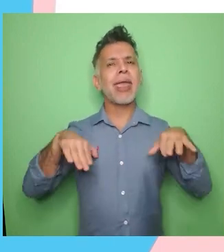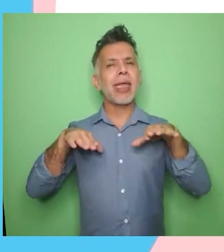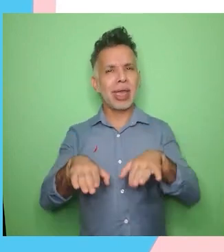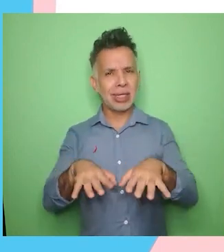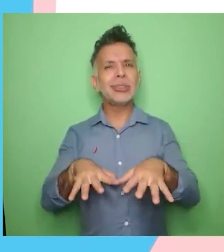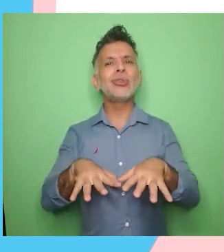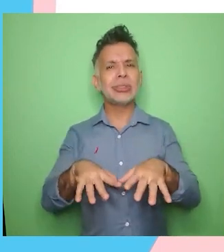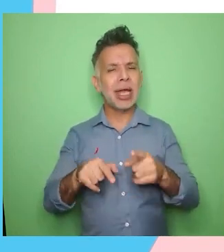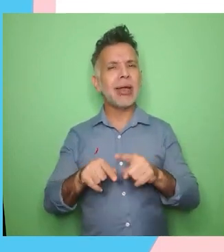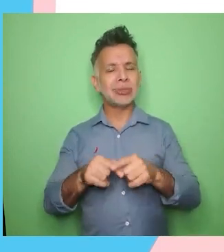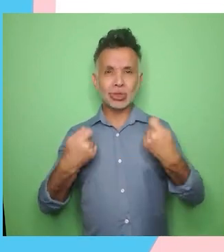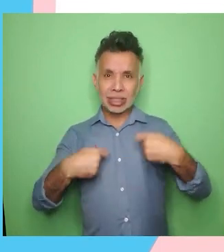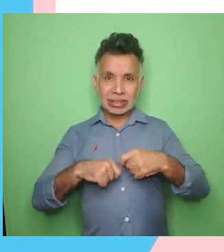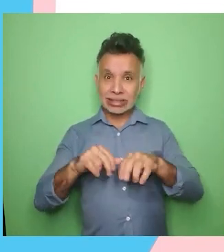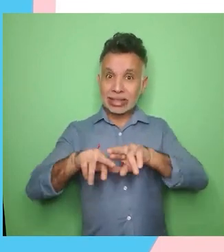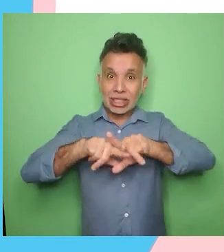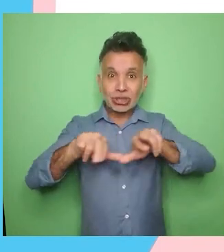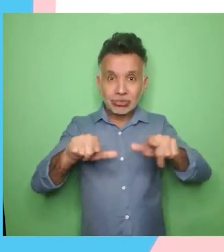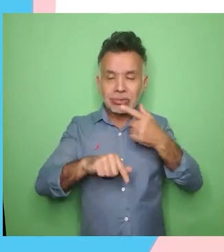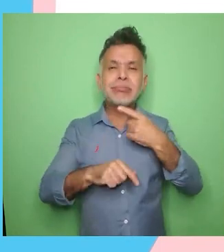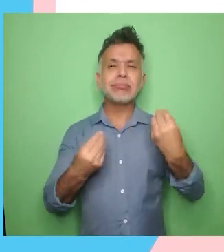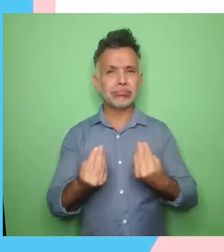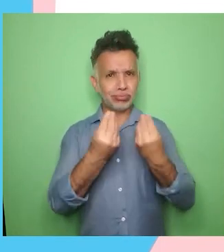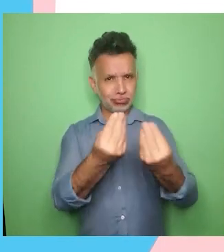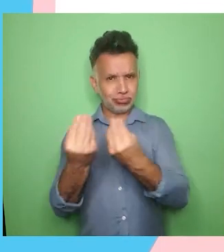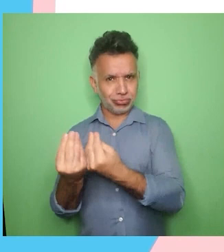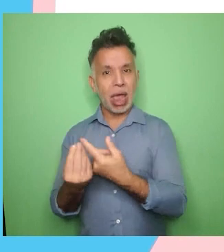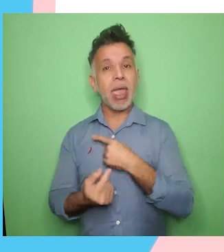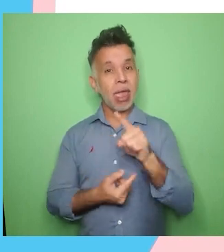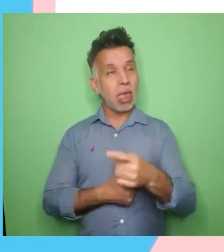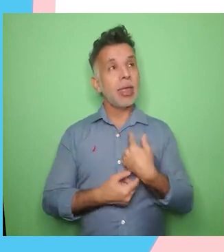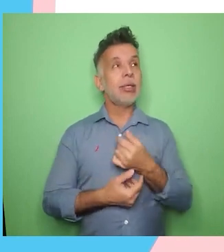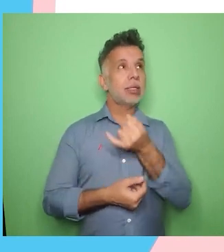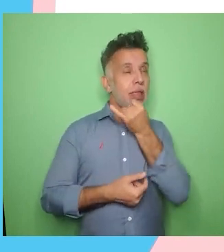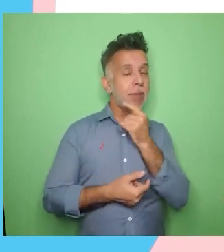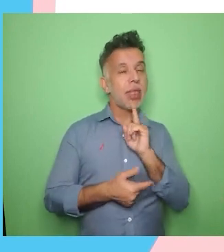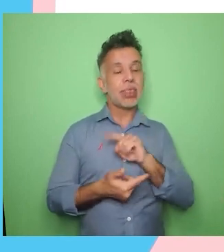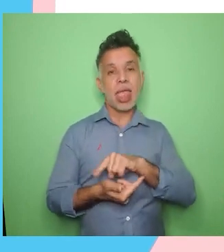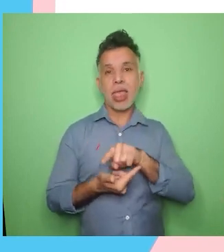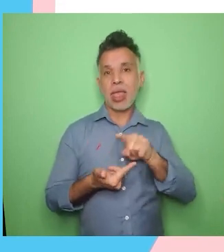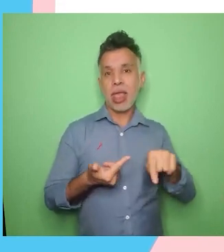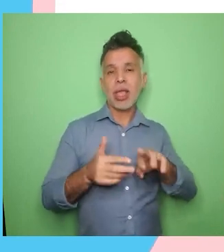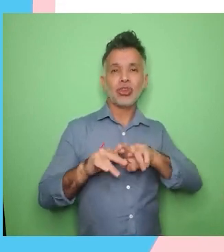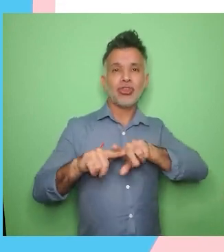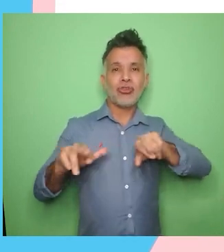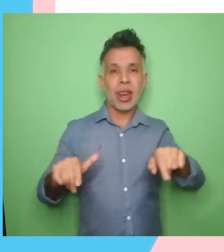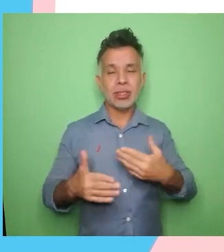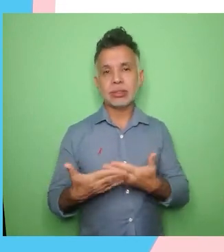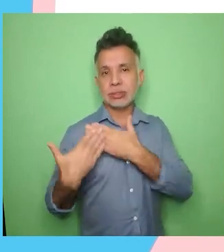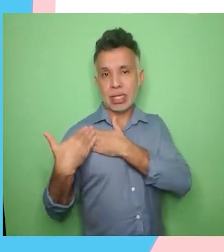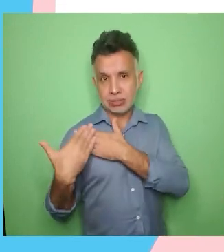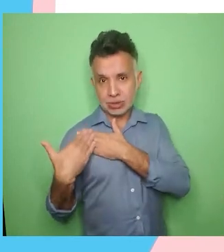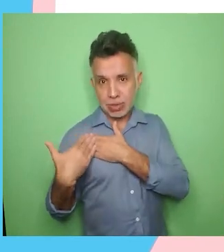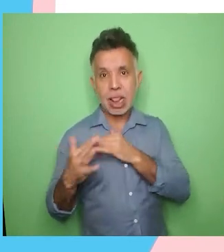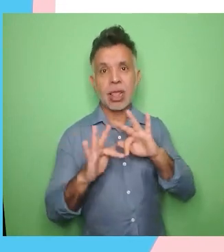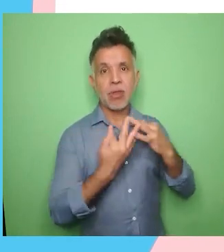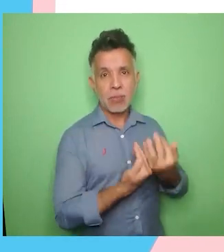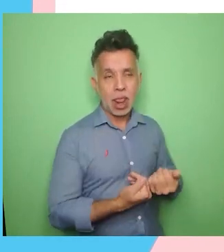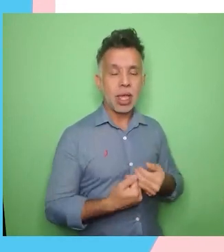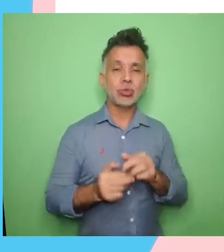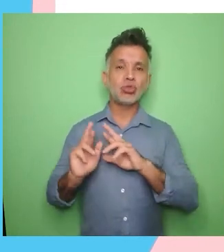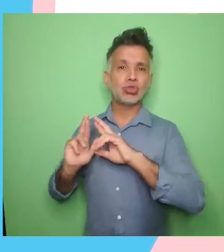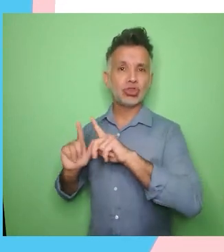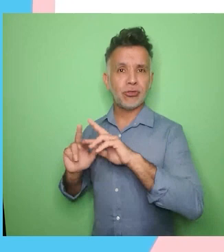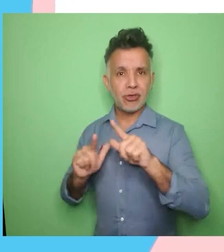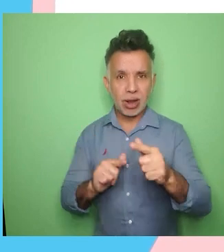inclui as diferentes responsabilidades familiares, os diferentes momentos de carreira, não só para as mulheres, mas para